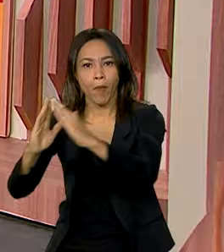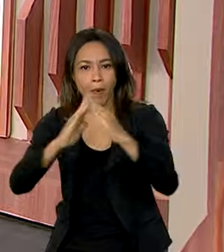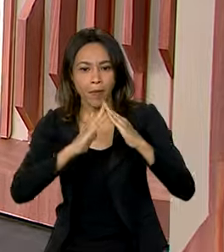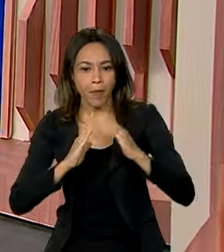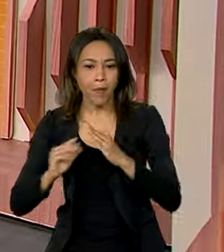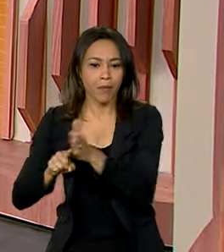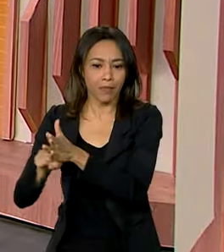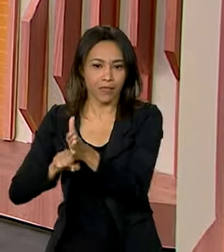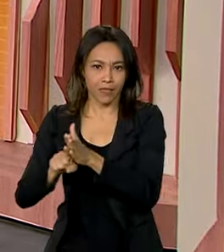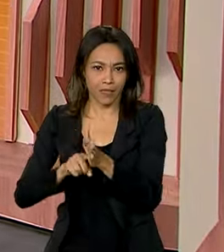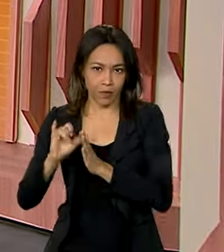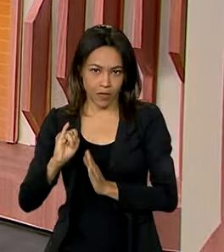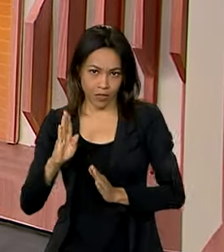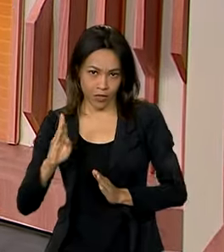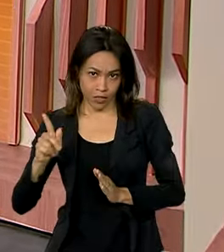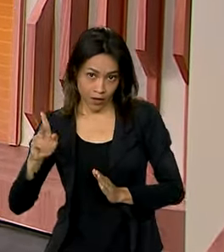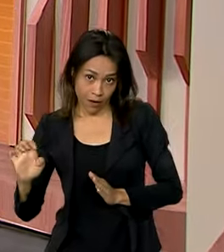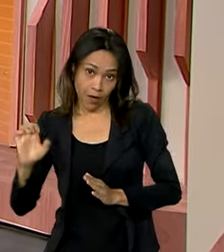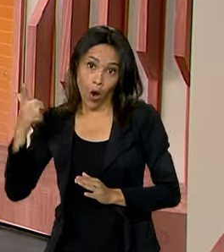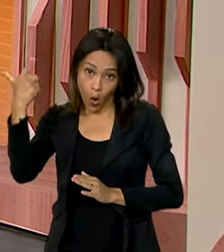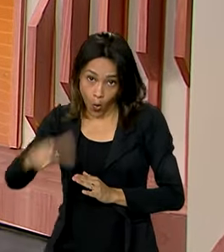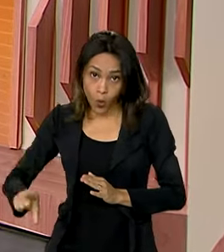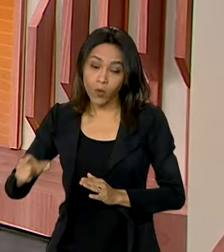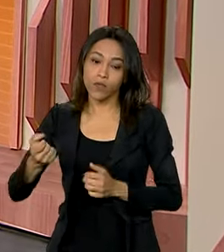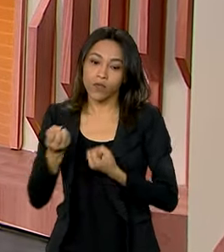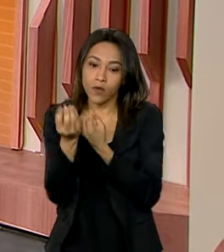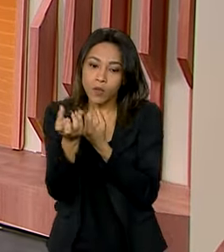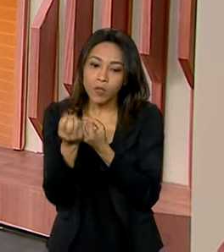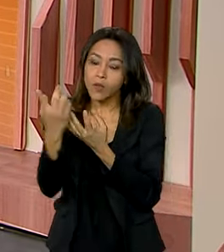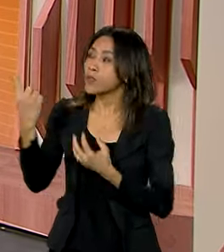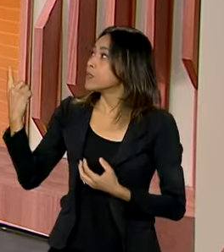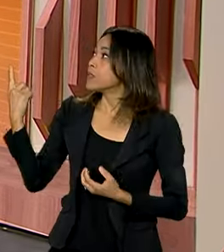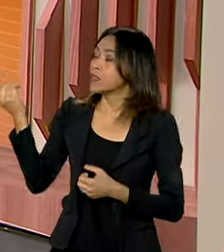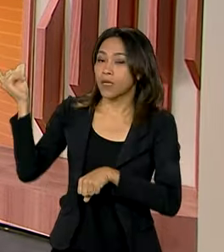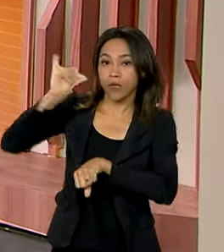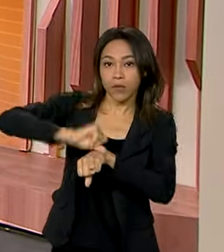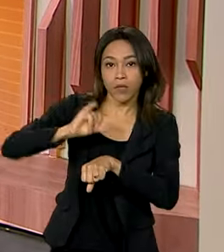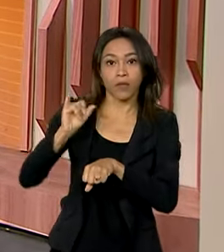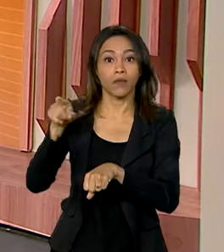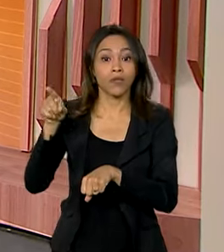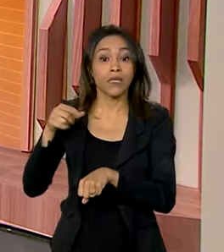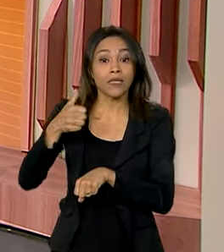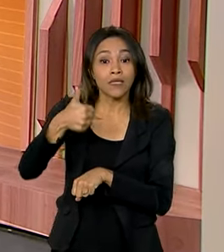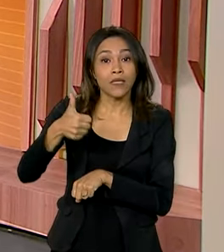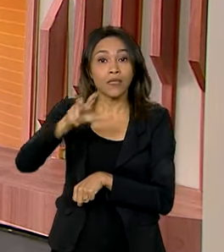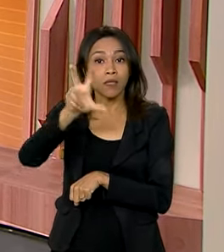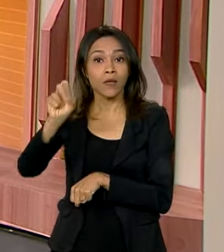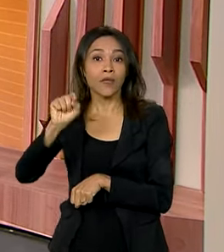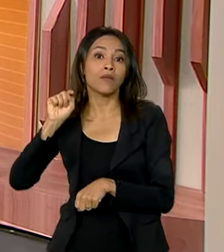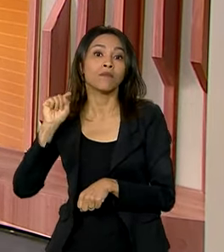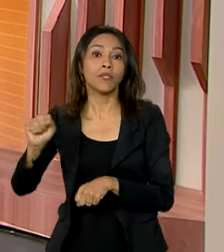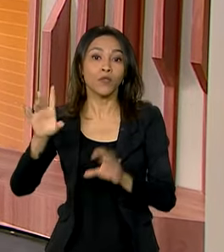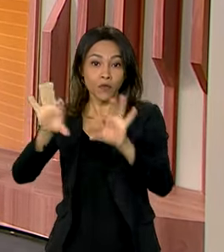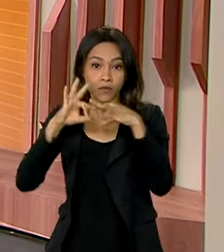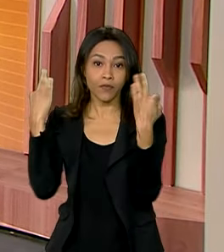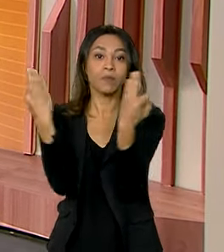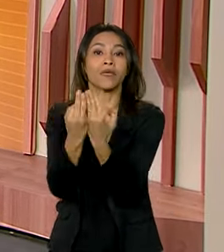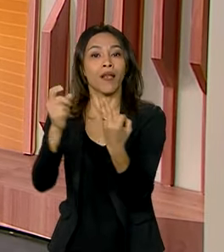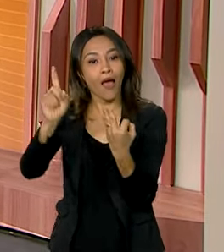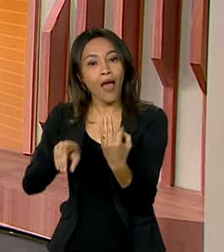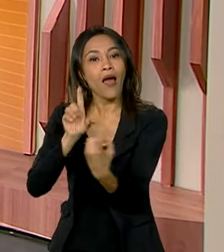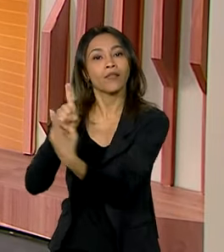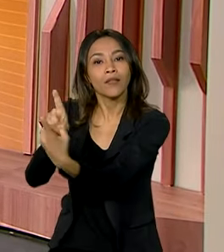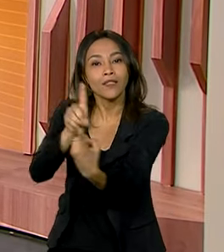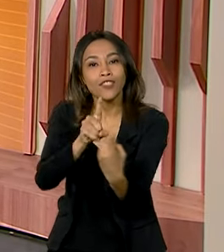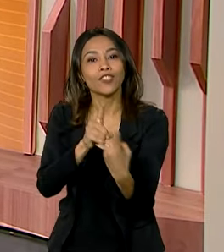Olha aí, vamos dar uma olhada nas ações do governo federal. Em Recife, cerca de 150 mil famílias são atendidas pelo